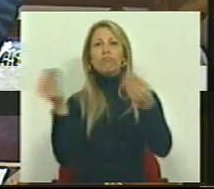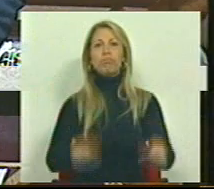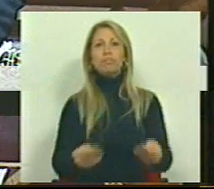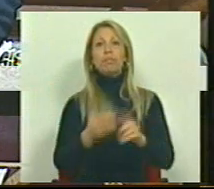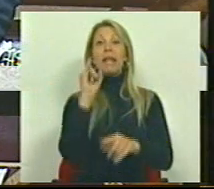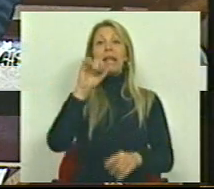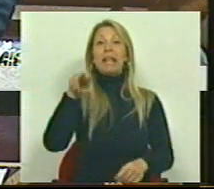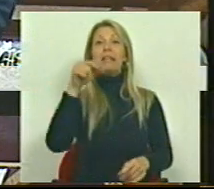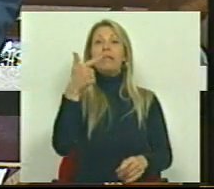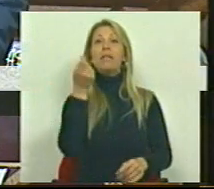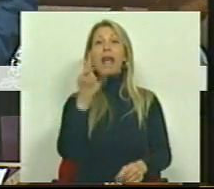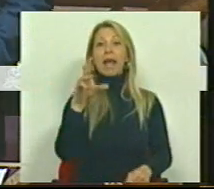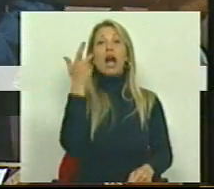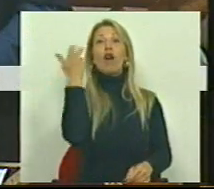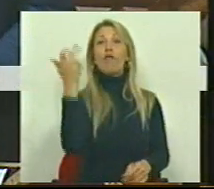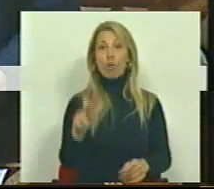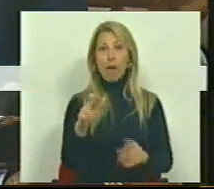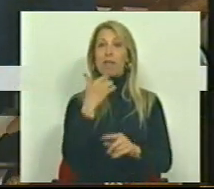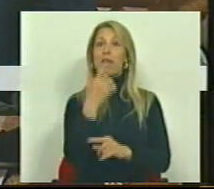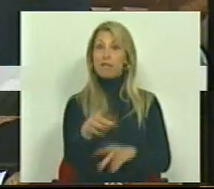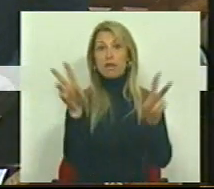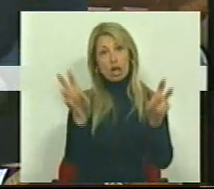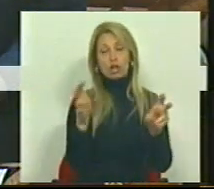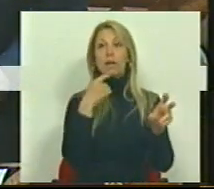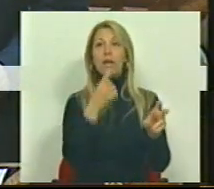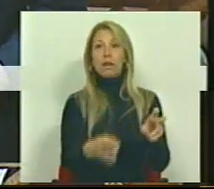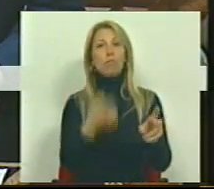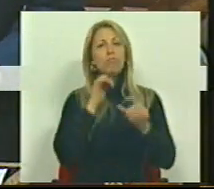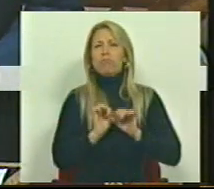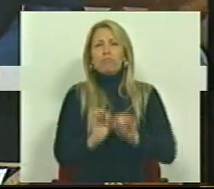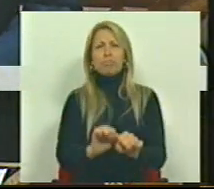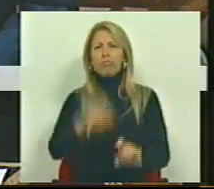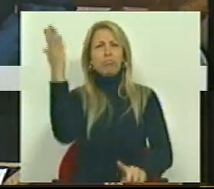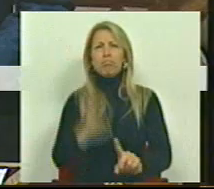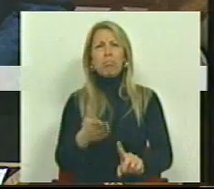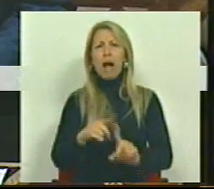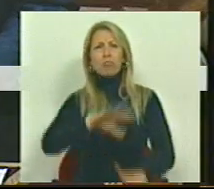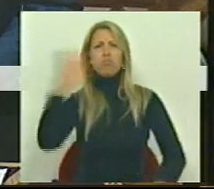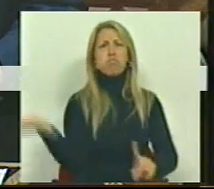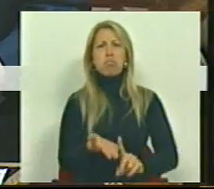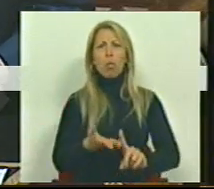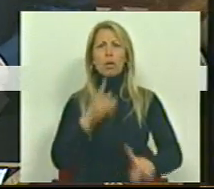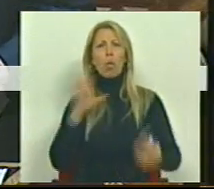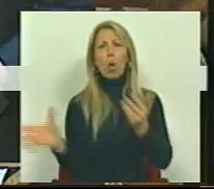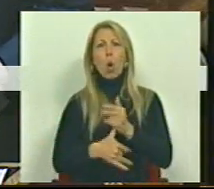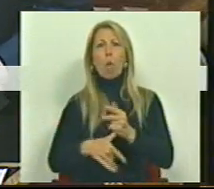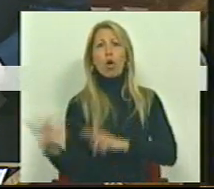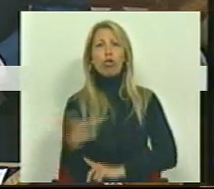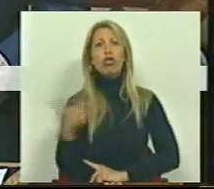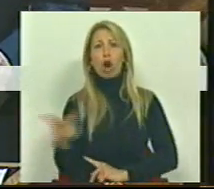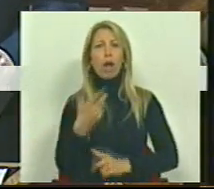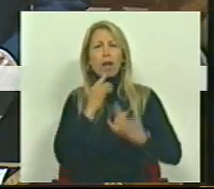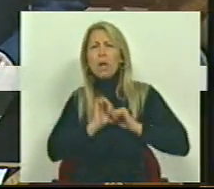Interreformados. Dizem Interreformados, os reformados rejeitam o Pacto de Agressão e Rapina da Troika e repudiam